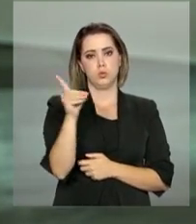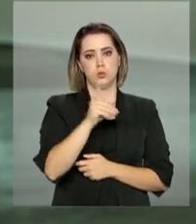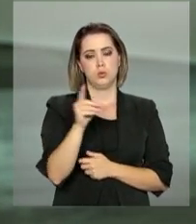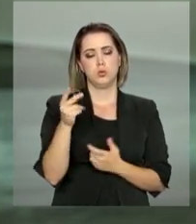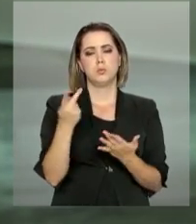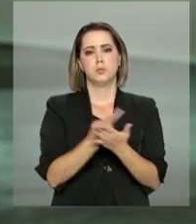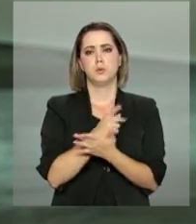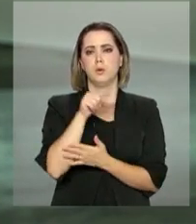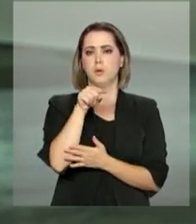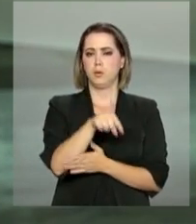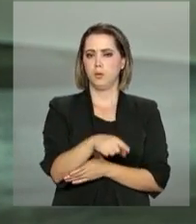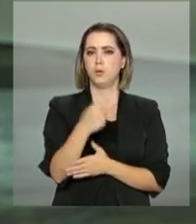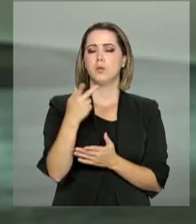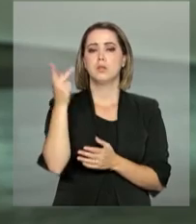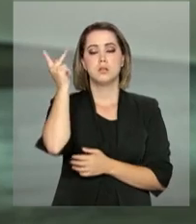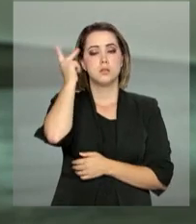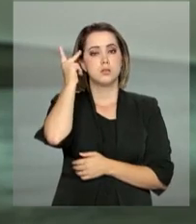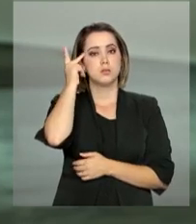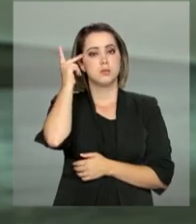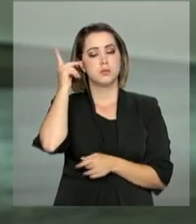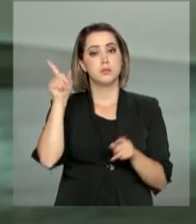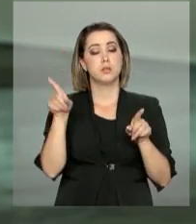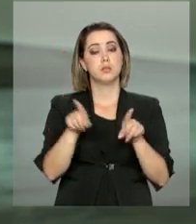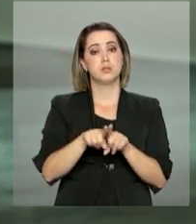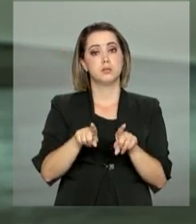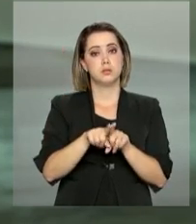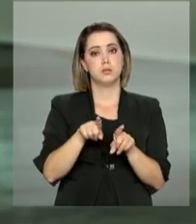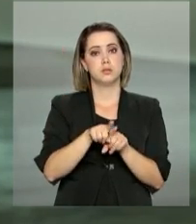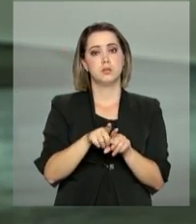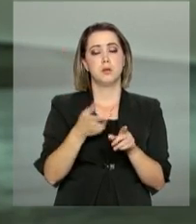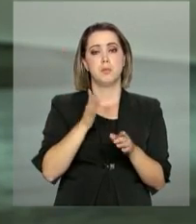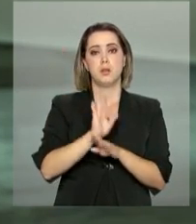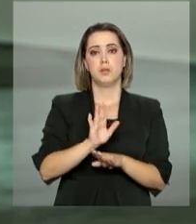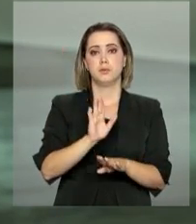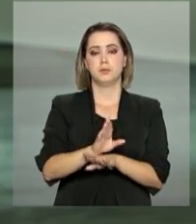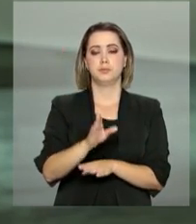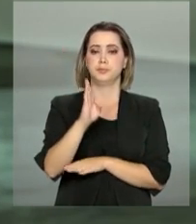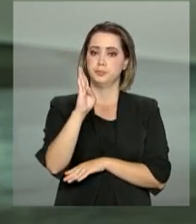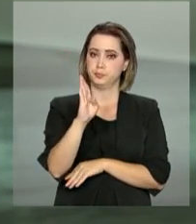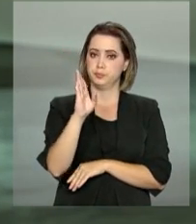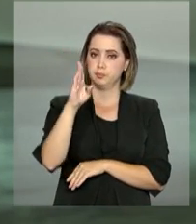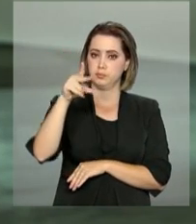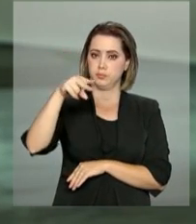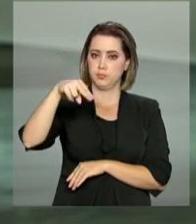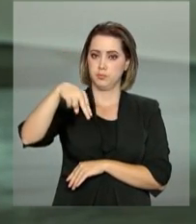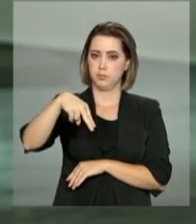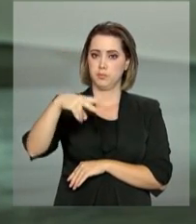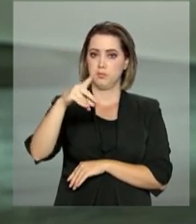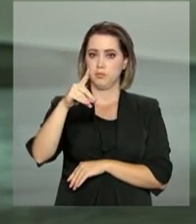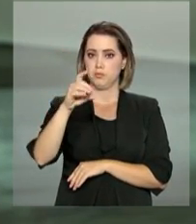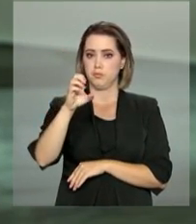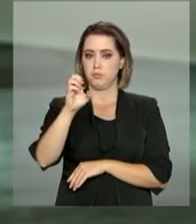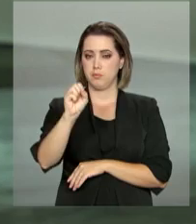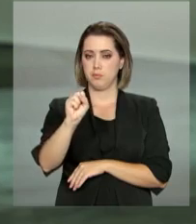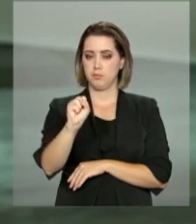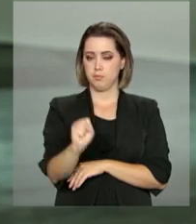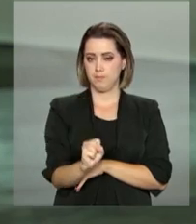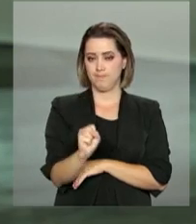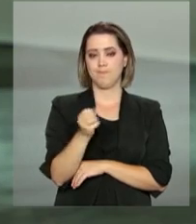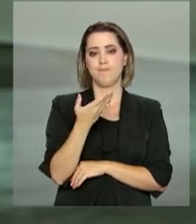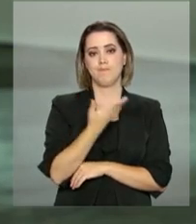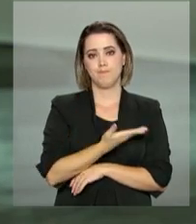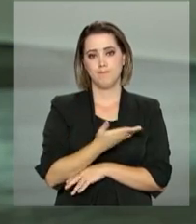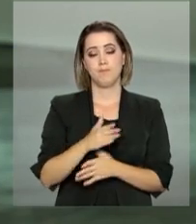fábrica na região de Campinas, que vai contar também com o financiamento do Banco Nacional de Desenvolvimento Econômico e Social, o